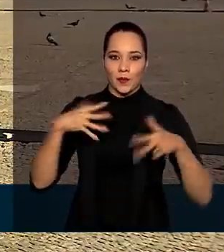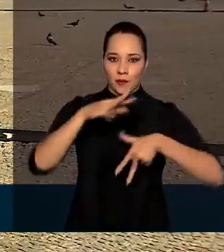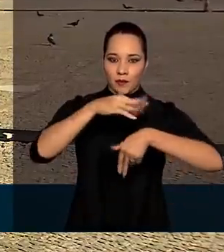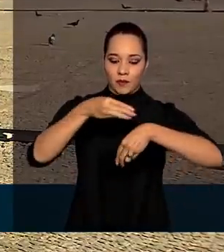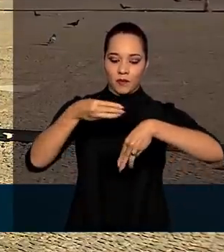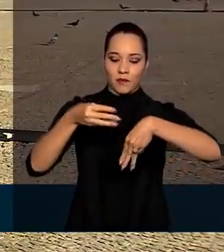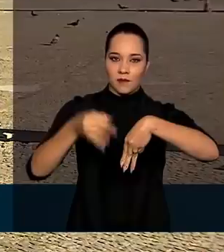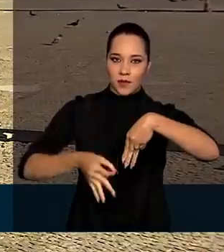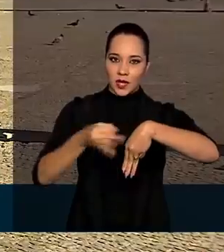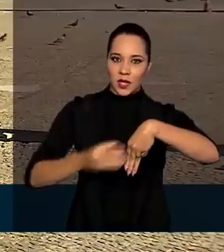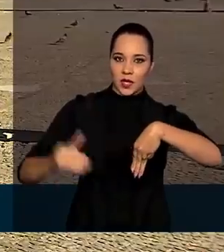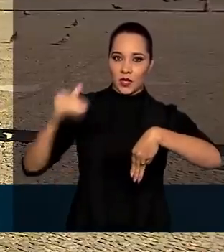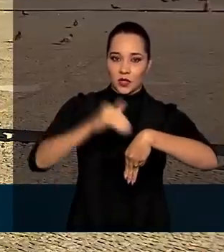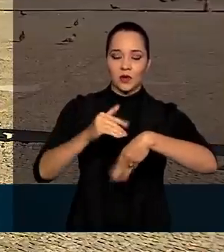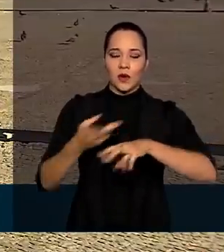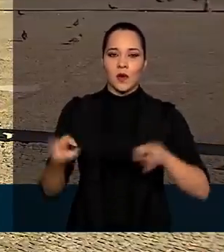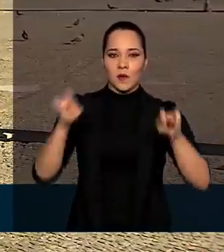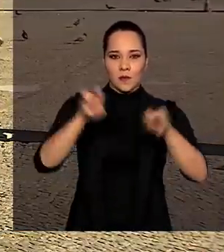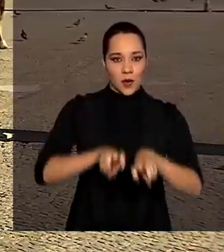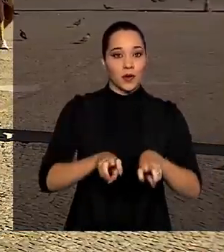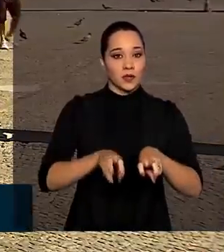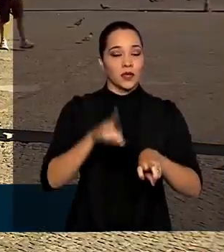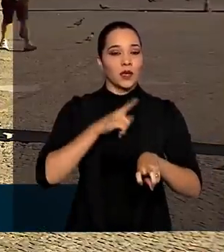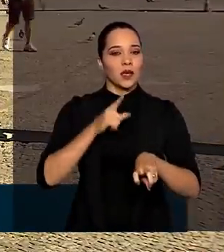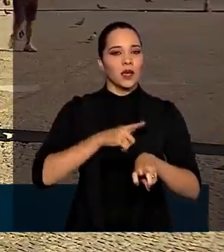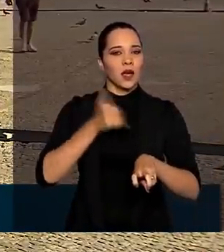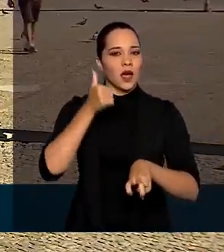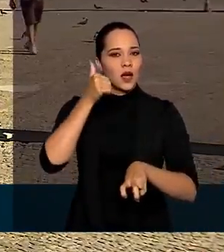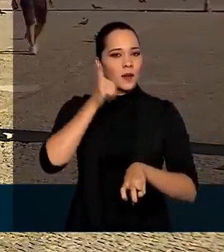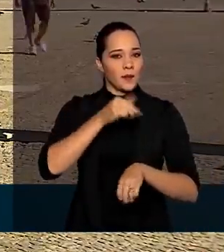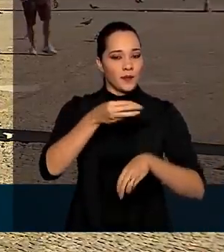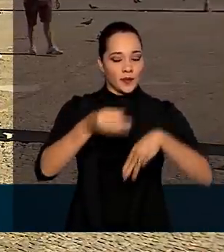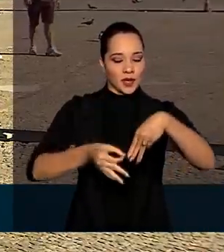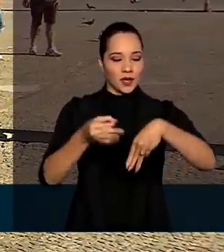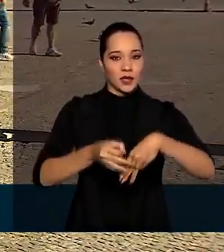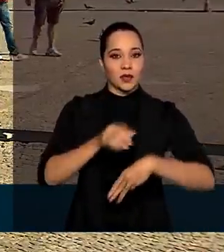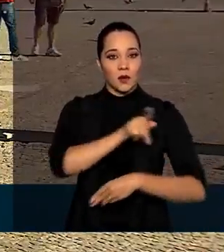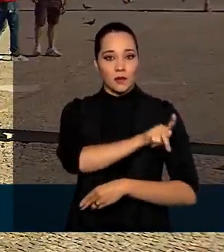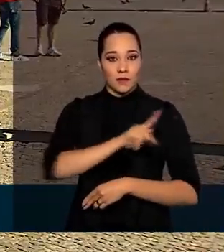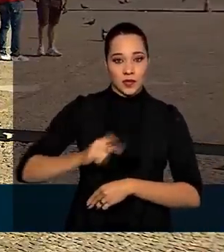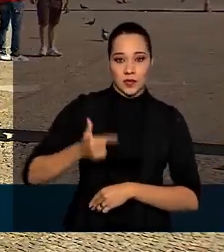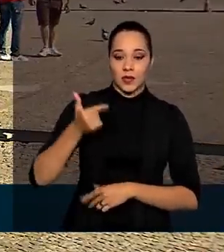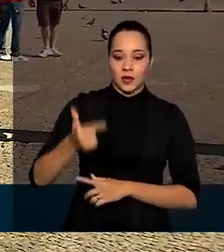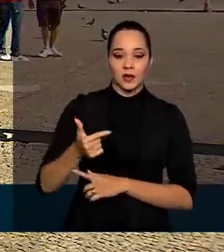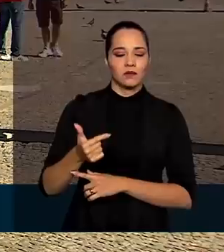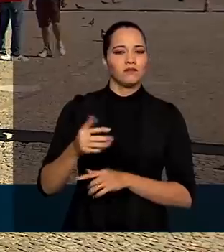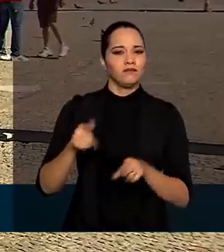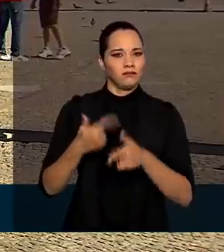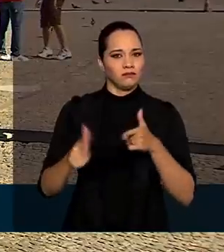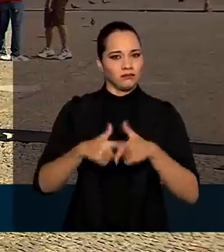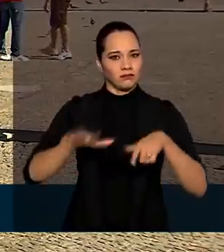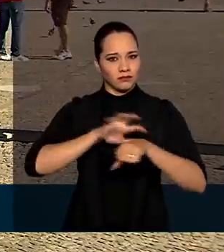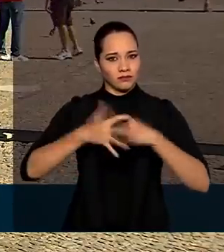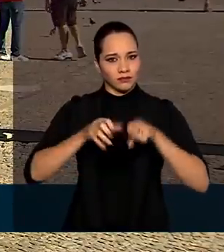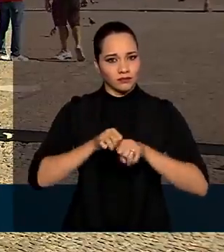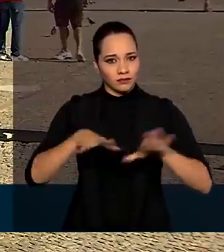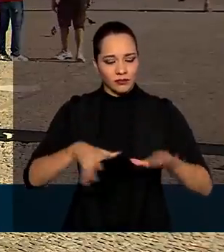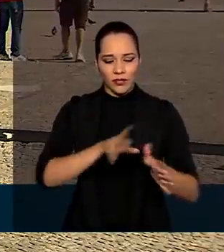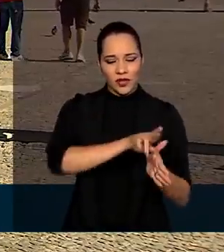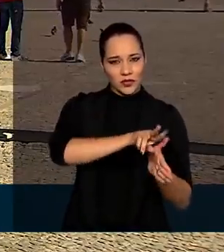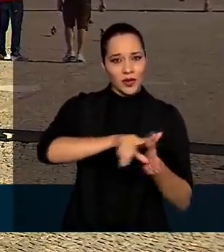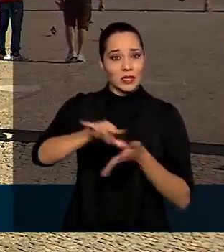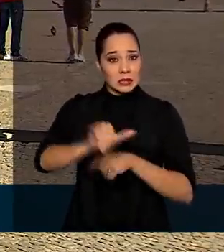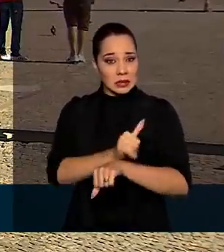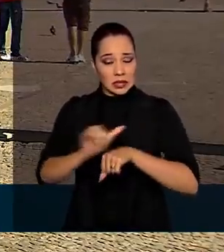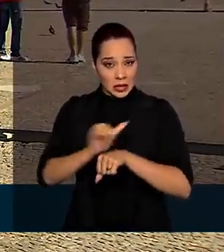toma posse como presidente do STF e a ministra Rosa Werber como vice-presidente. E por causa da pandemia do novo coronavírus, uma série de